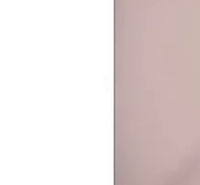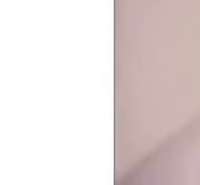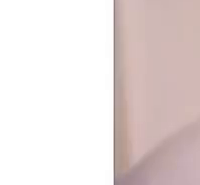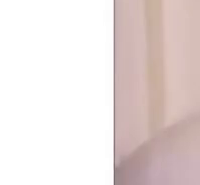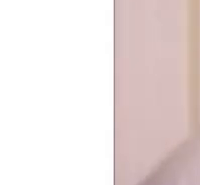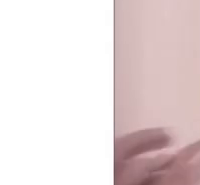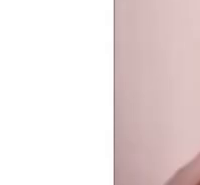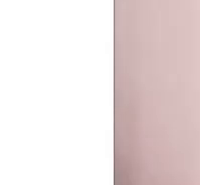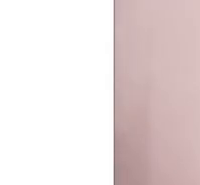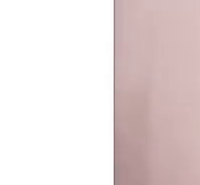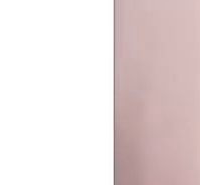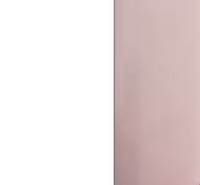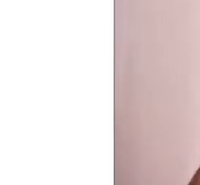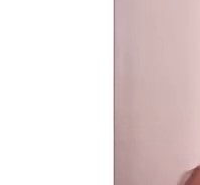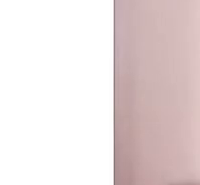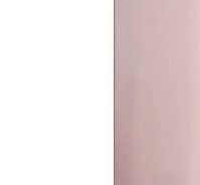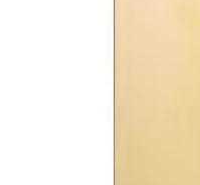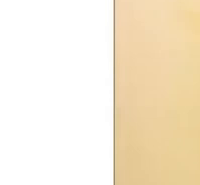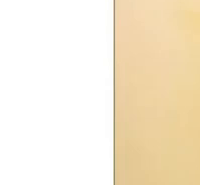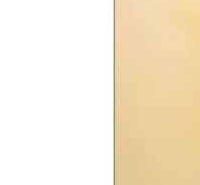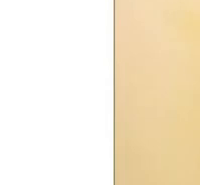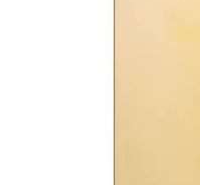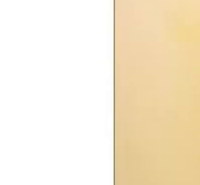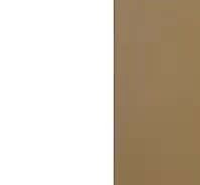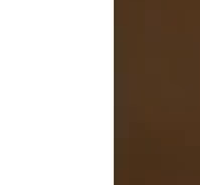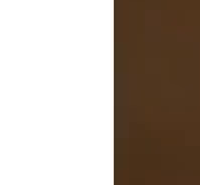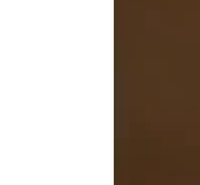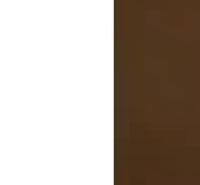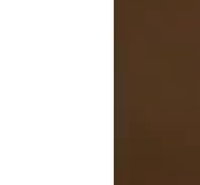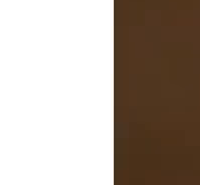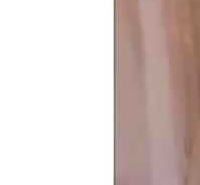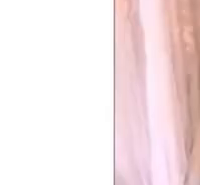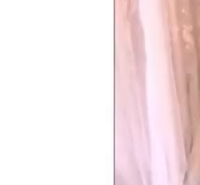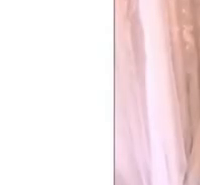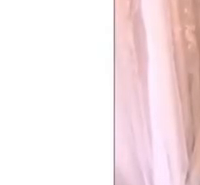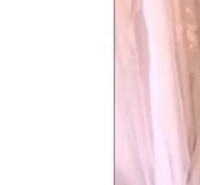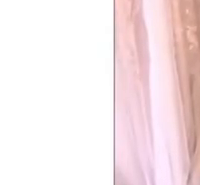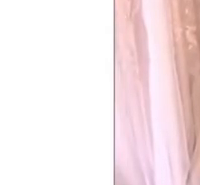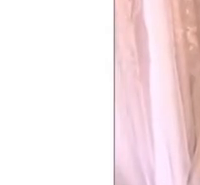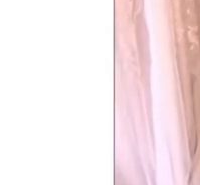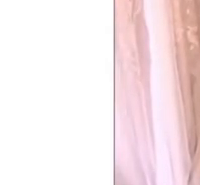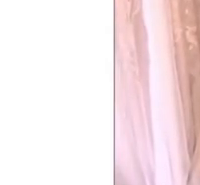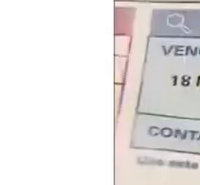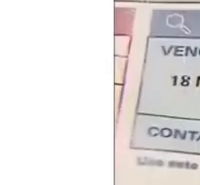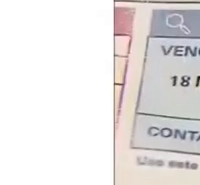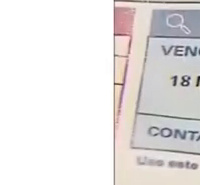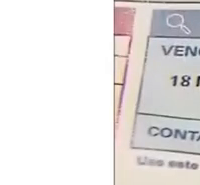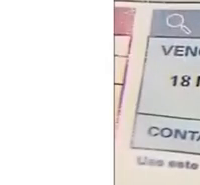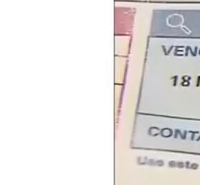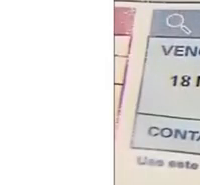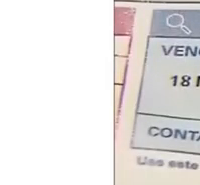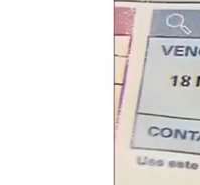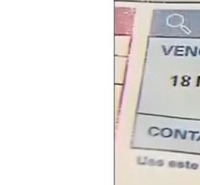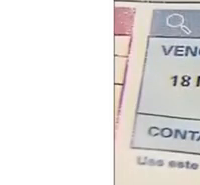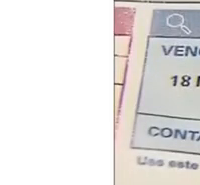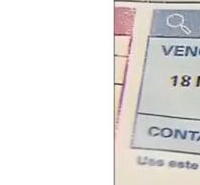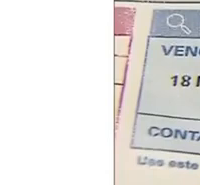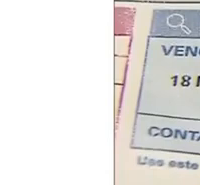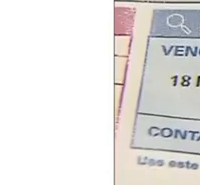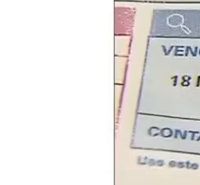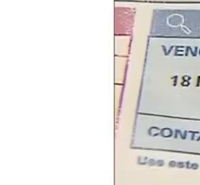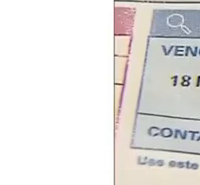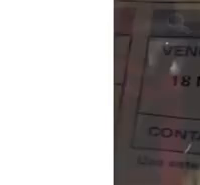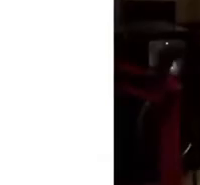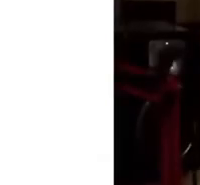mês. Com a troca de alguns aparelhos, como a geladeira e as lâmpadas, o consumo diminuiu, mas a conta ainda